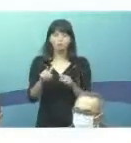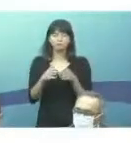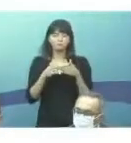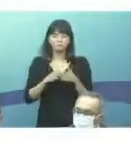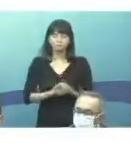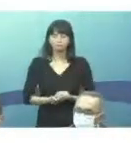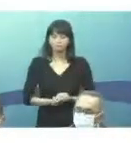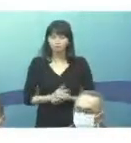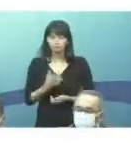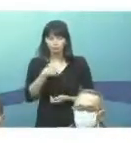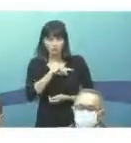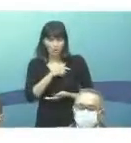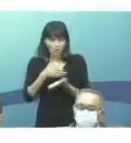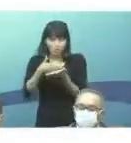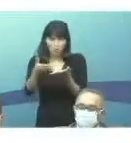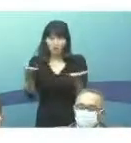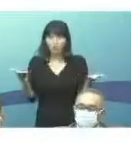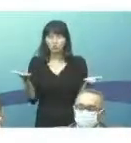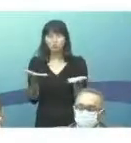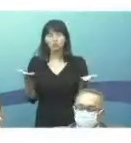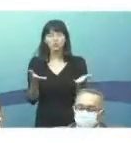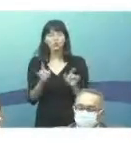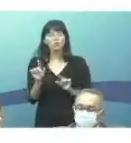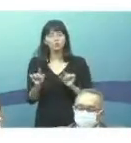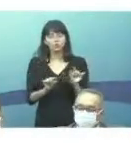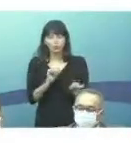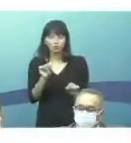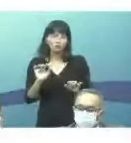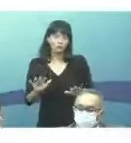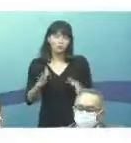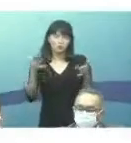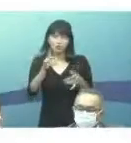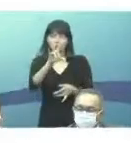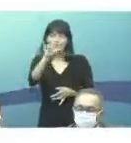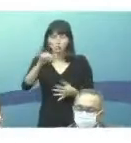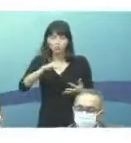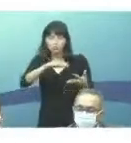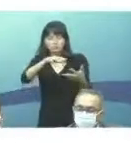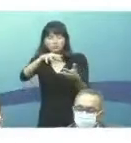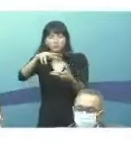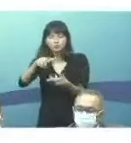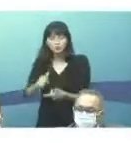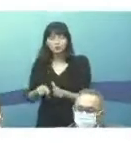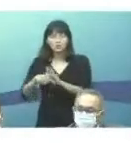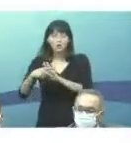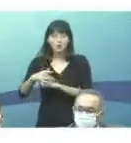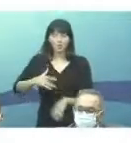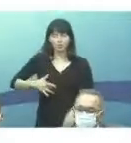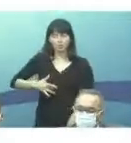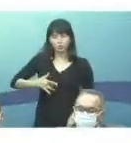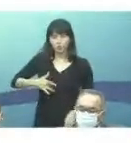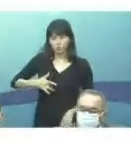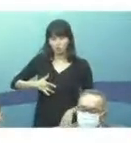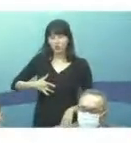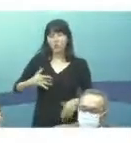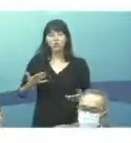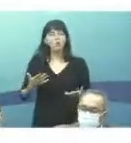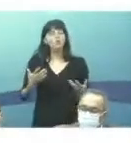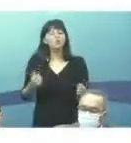Então, nós estamos começando hoje, comemorando o Dia Mundial da Tuberculose, e vamos